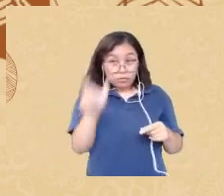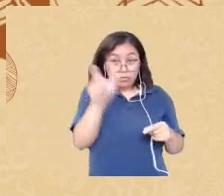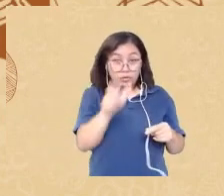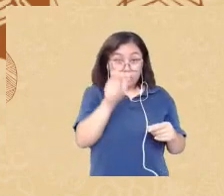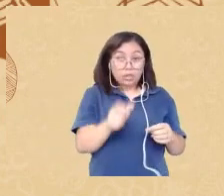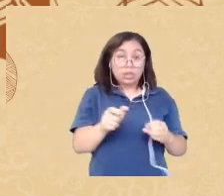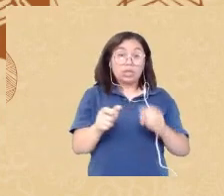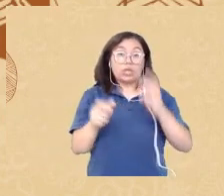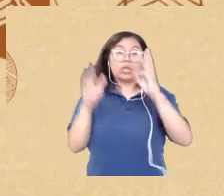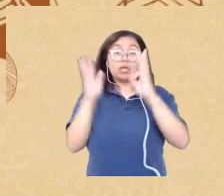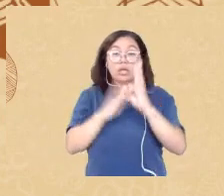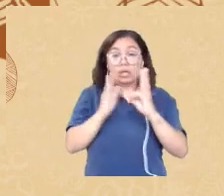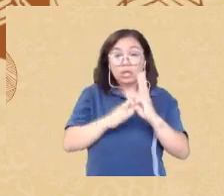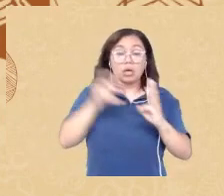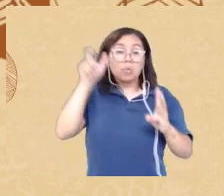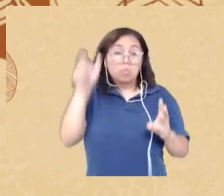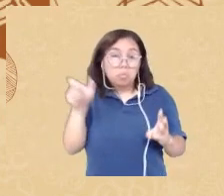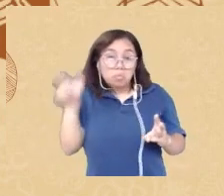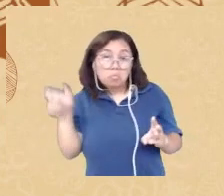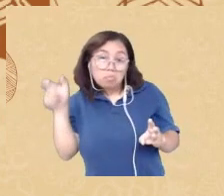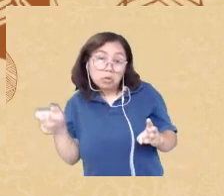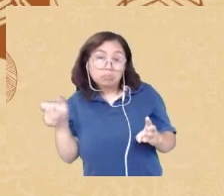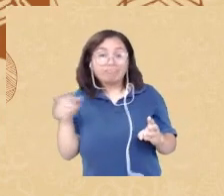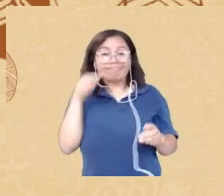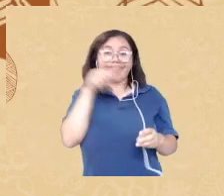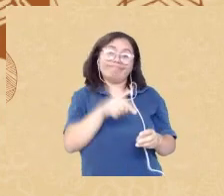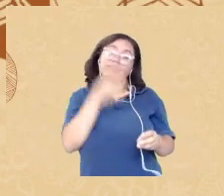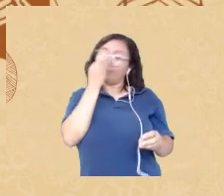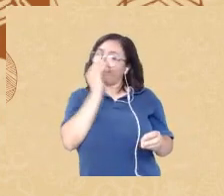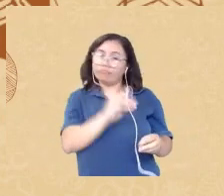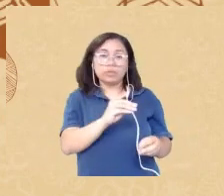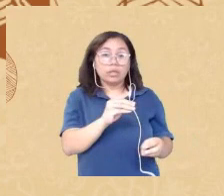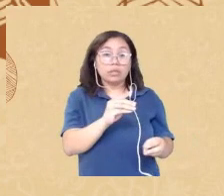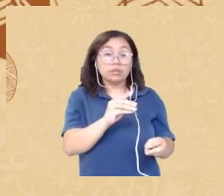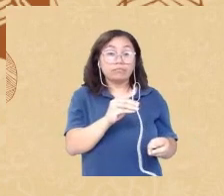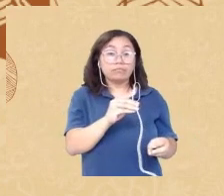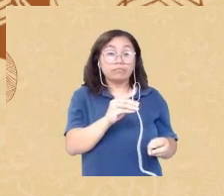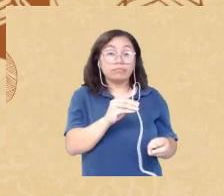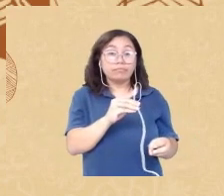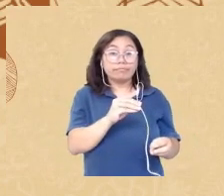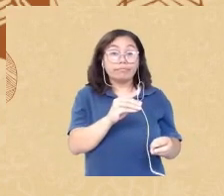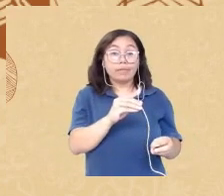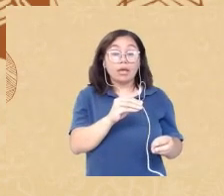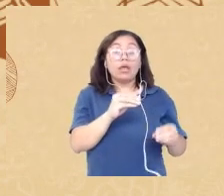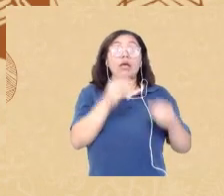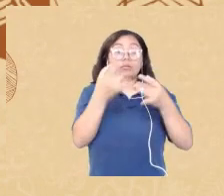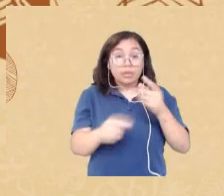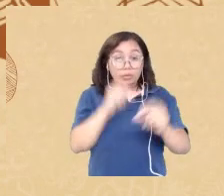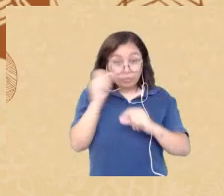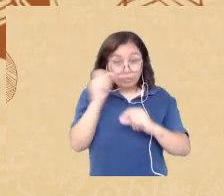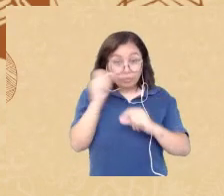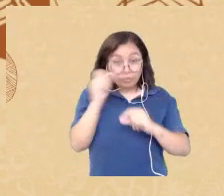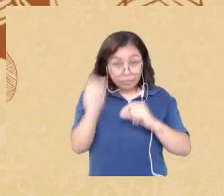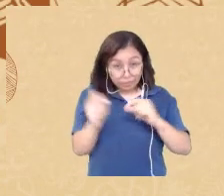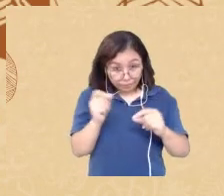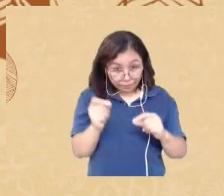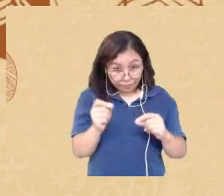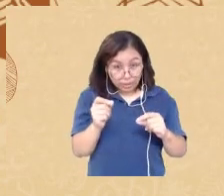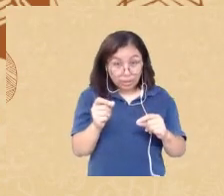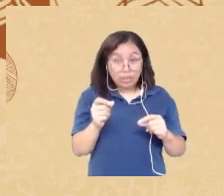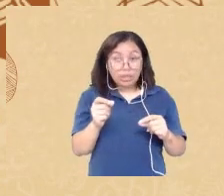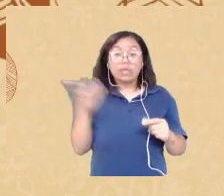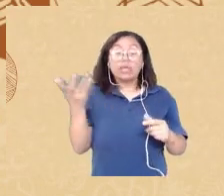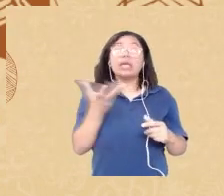não inteligente não nada né a partir disso queria saber um pouco se você acompanha a temática da